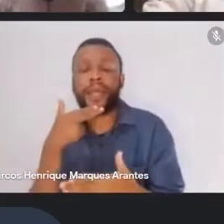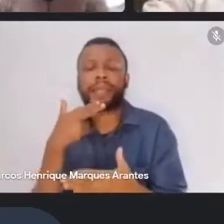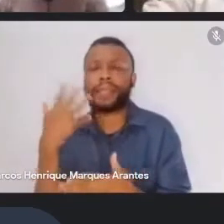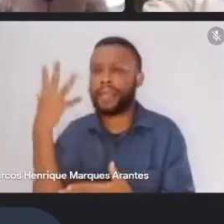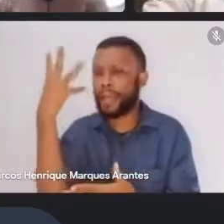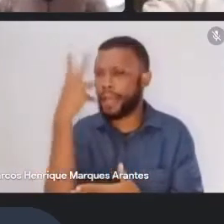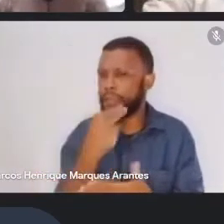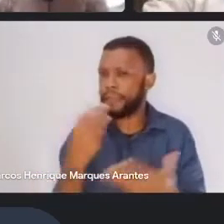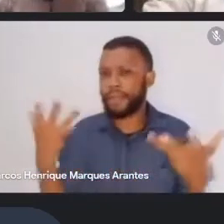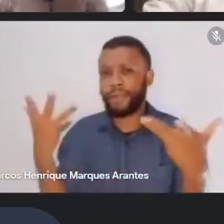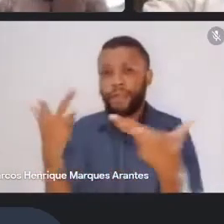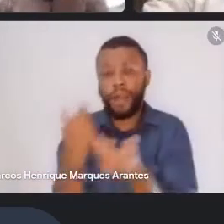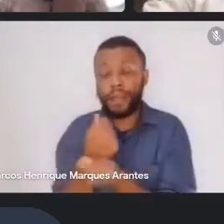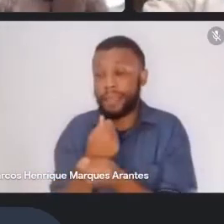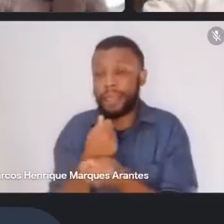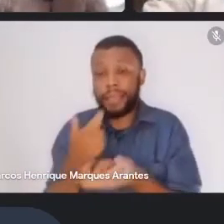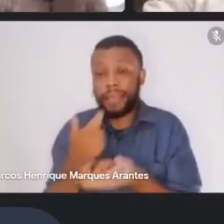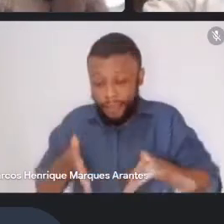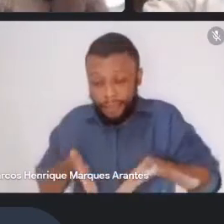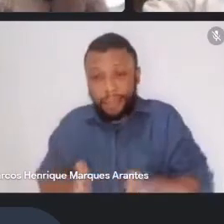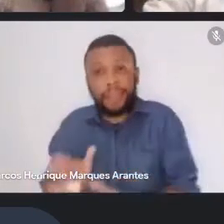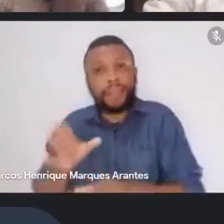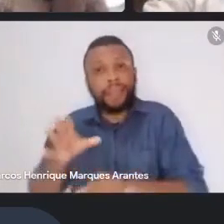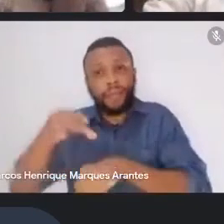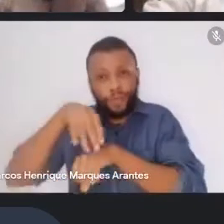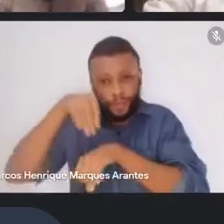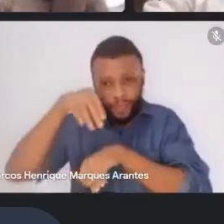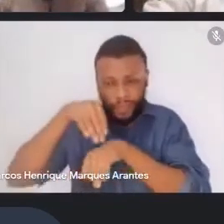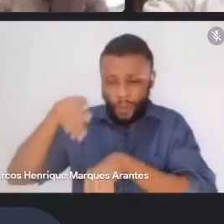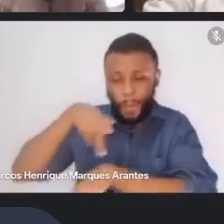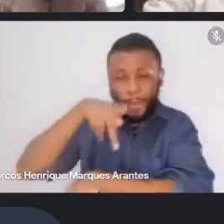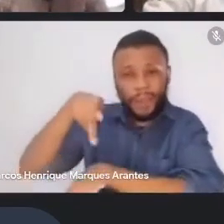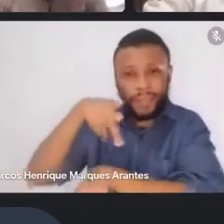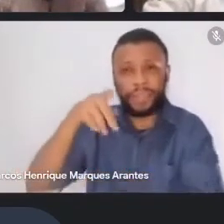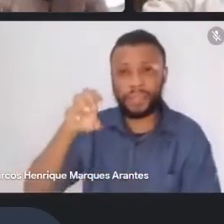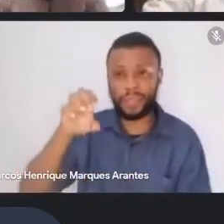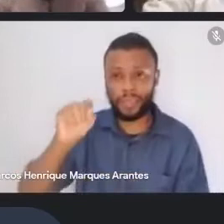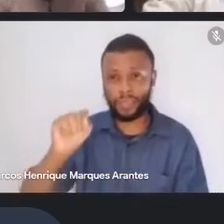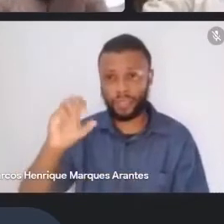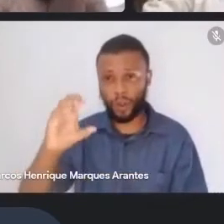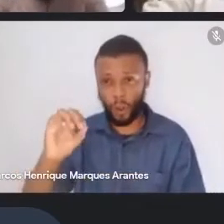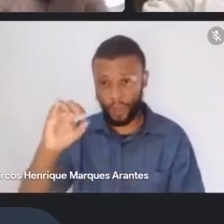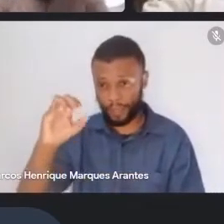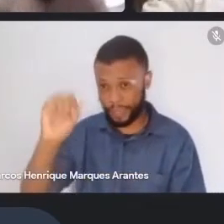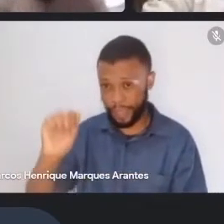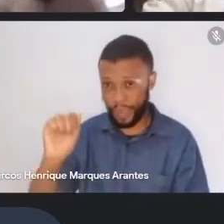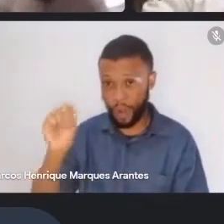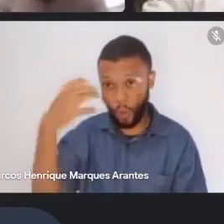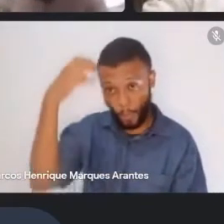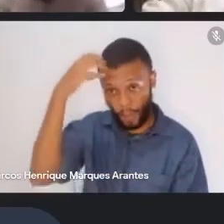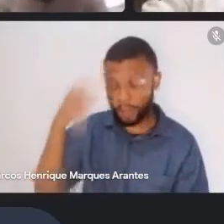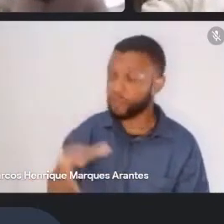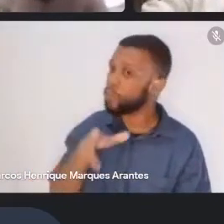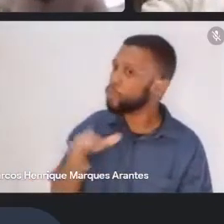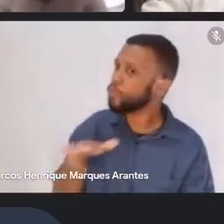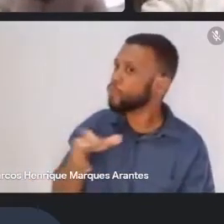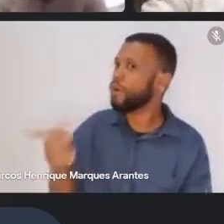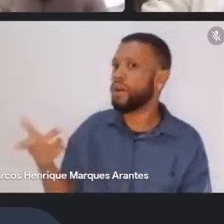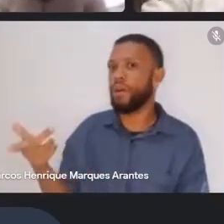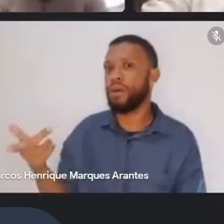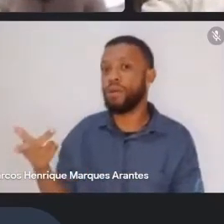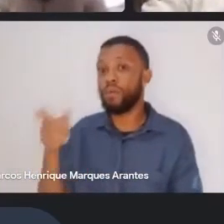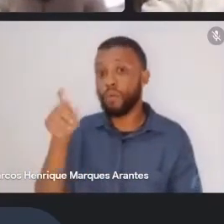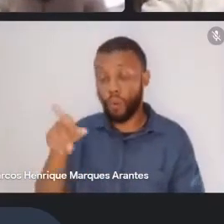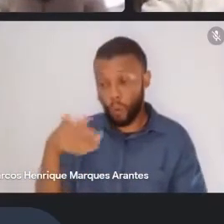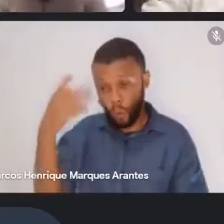lá. E o culpado não fui eu, o culpado foi o tal do Euclides da Cunha, que andou lá pelo Rio Purus, quando foi fazer